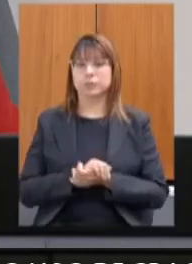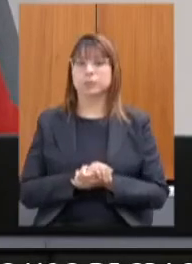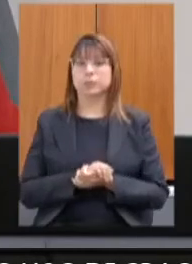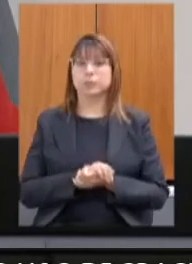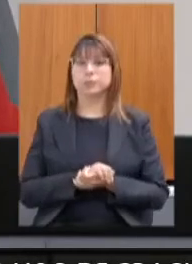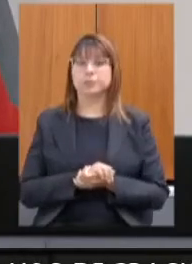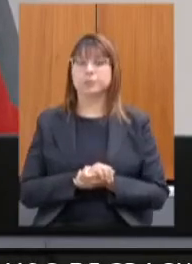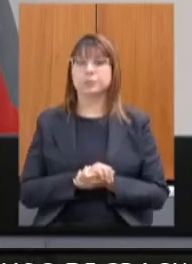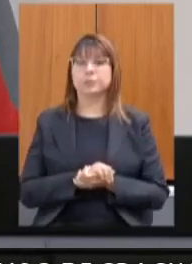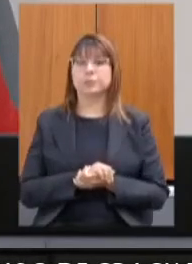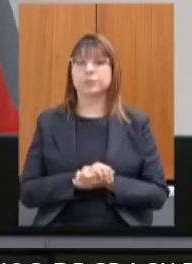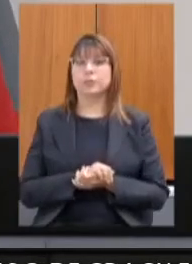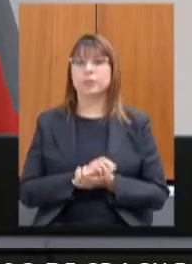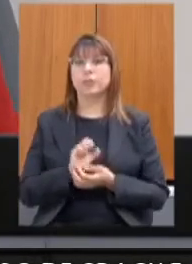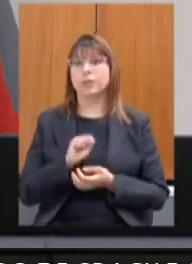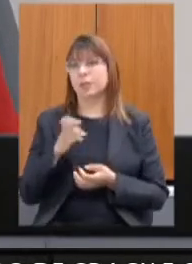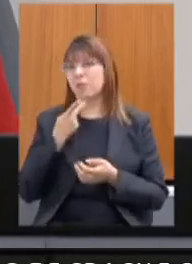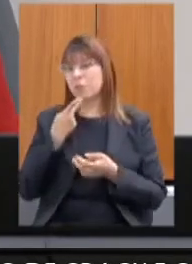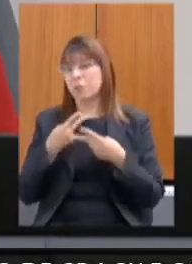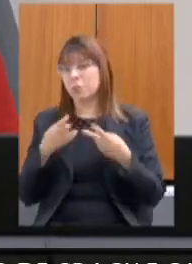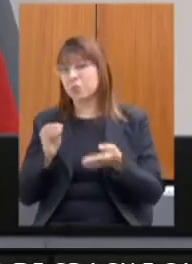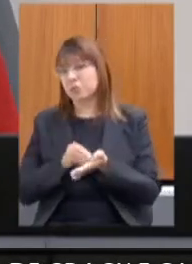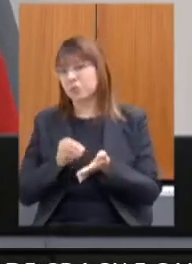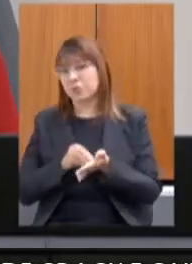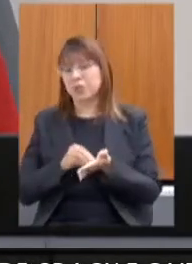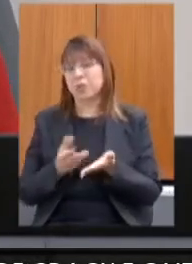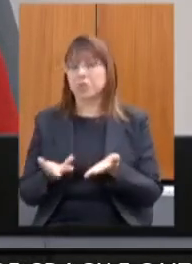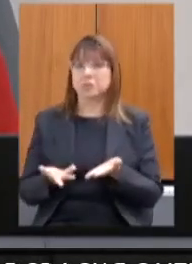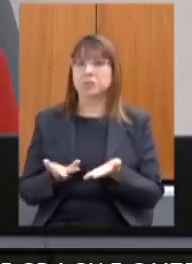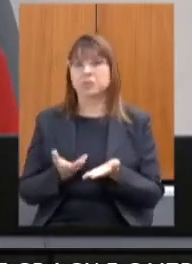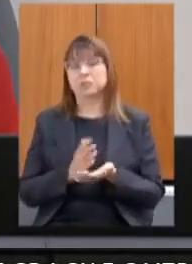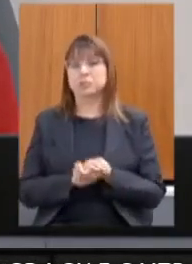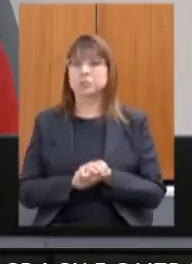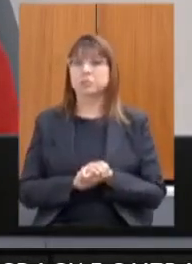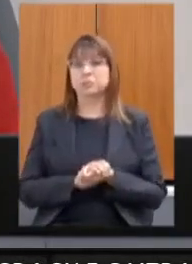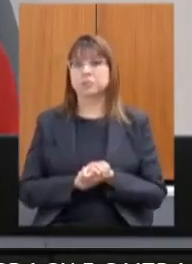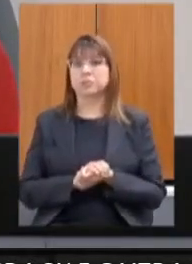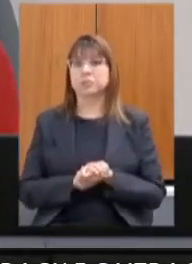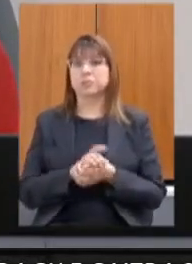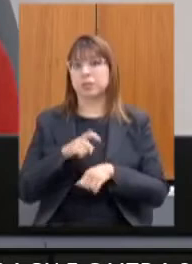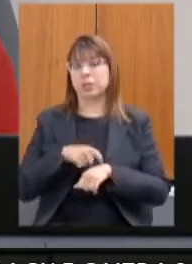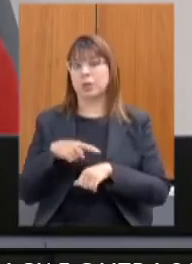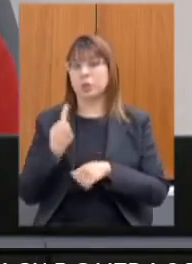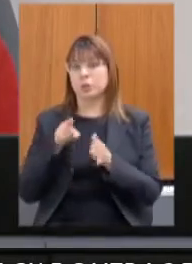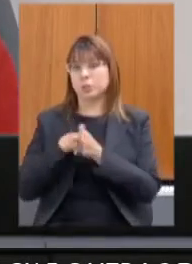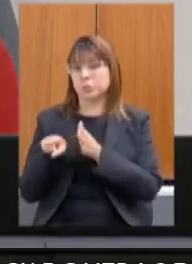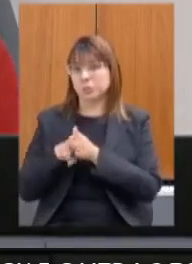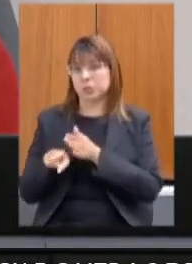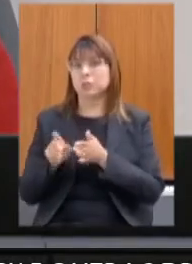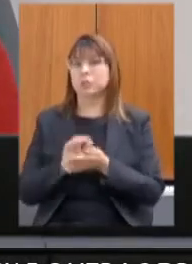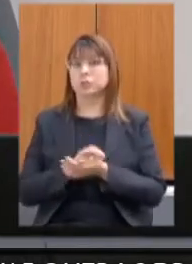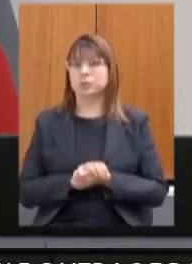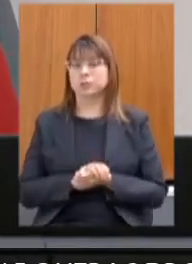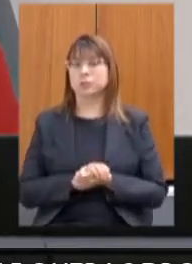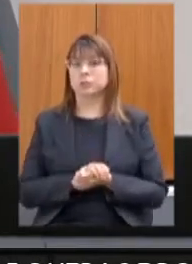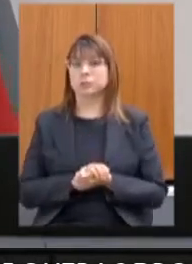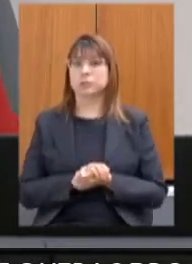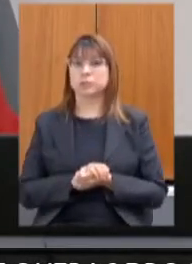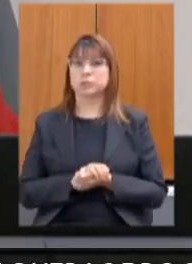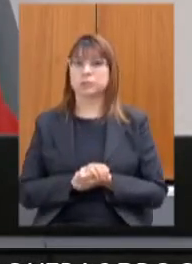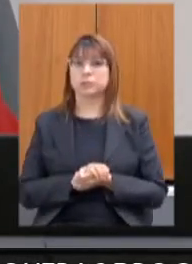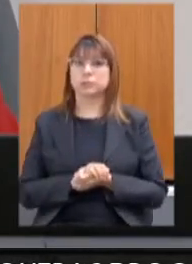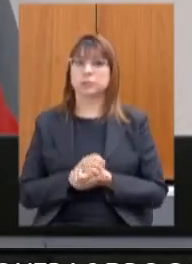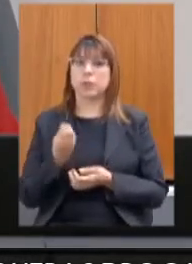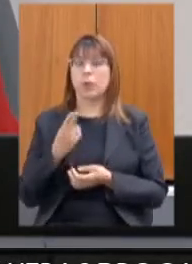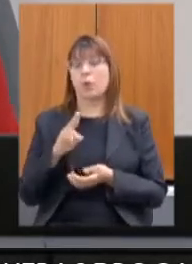algum comentário sobre alguma política que não foi abordada durante as nossas perguntas ou que o prazo não foi suficiente